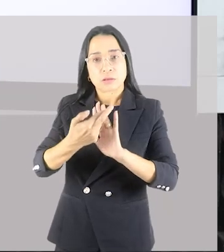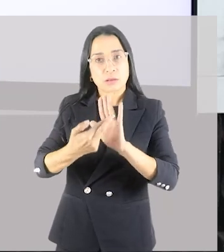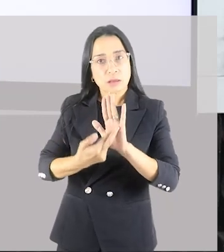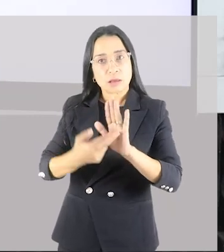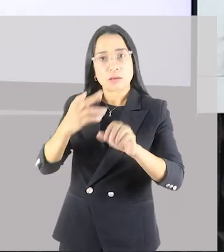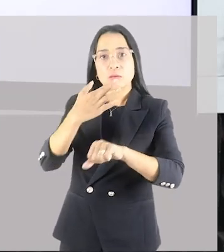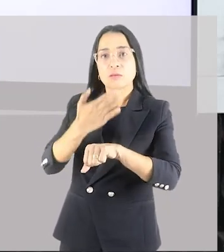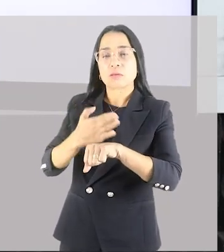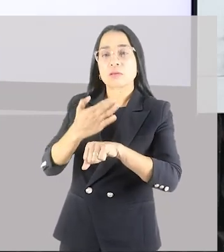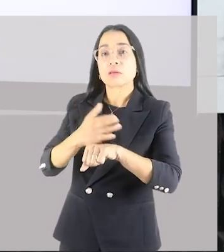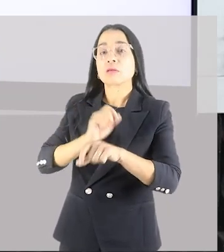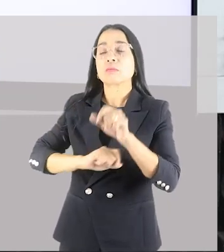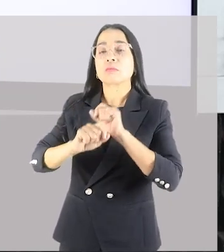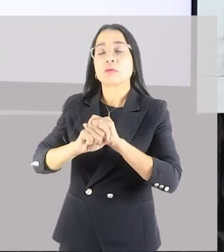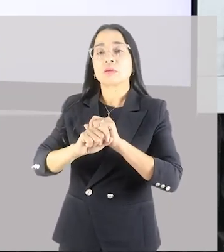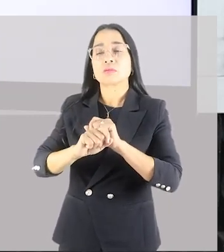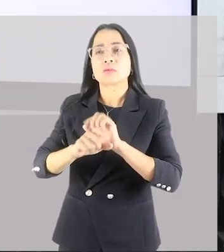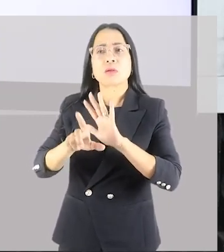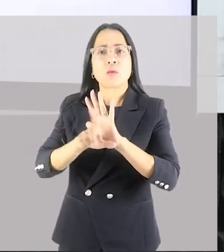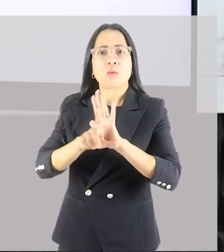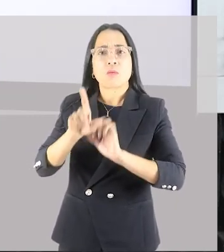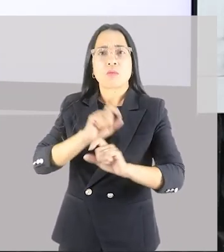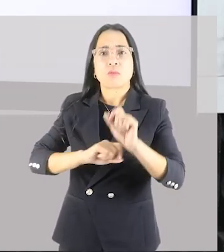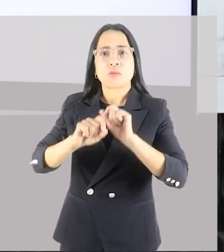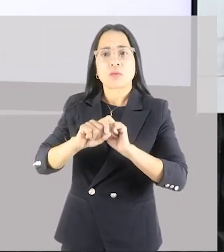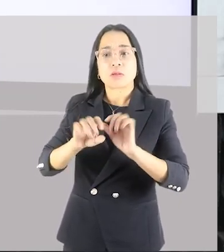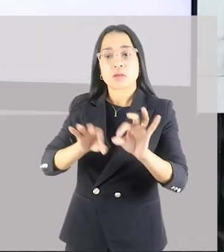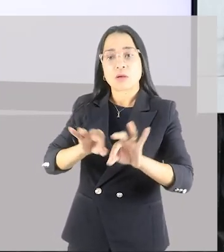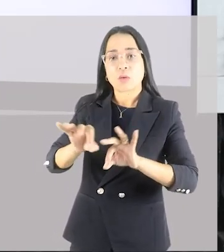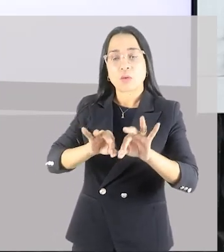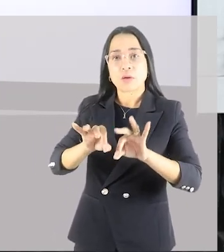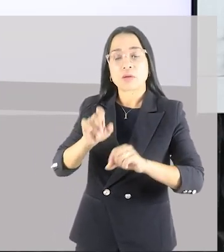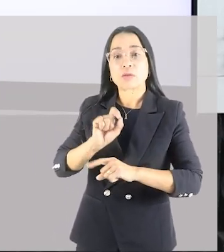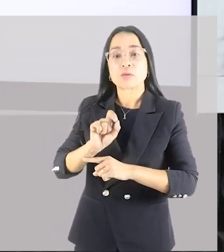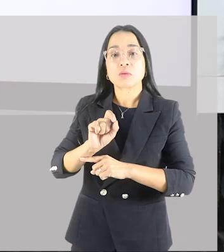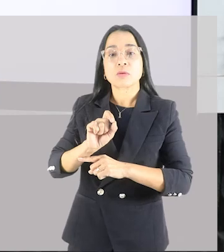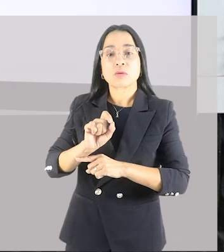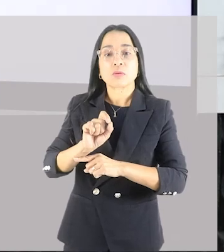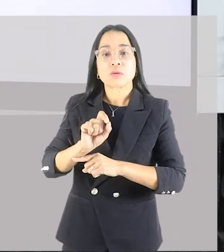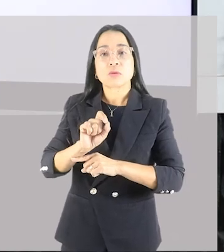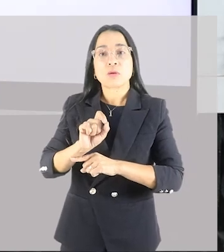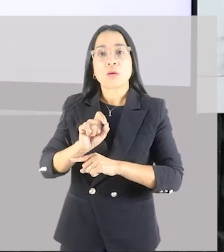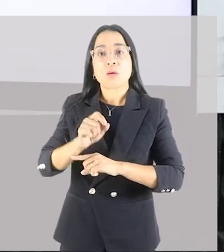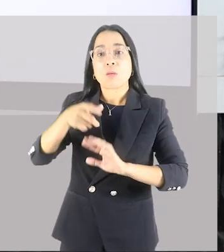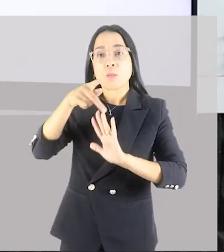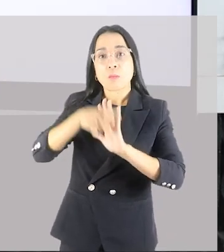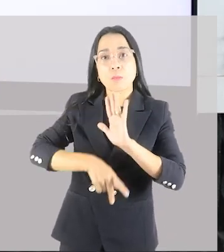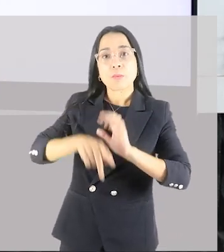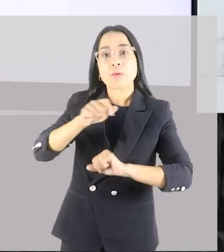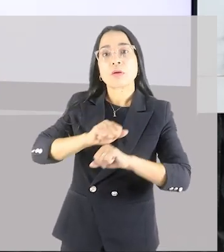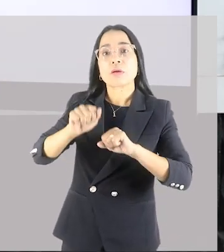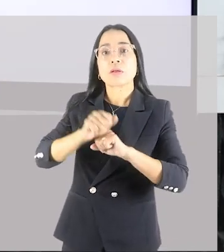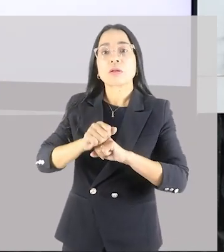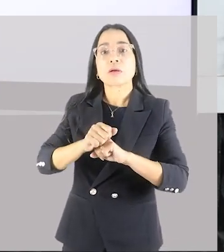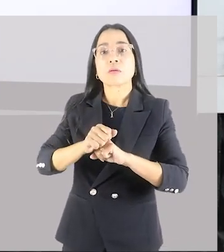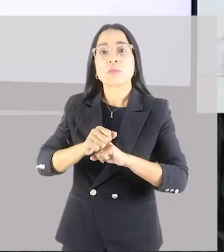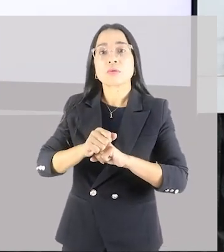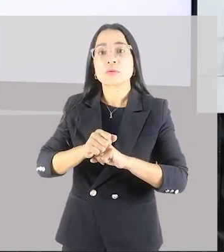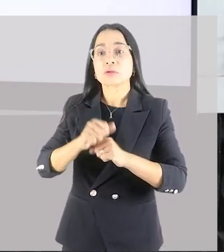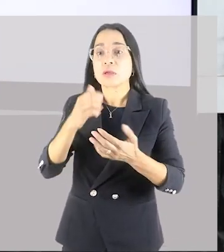treinamento. São regras, são leis que regem um programa de exercício físico.